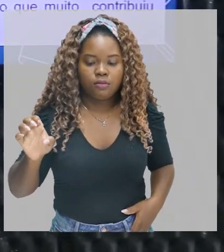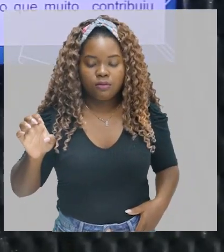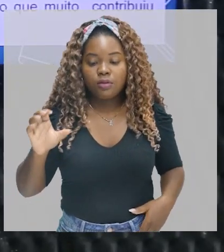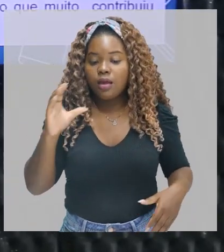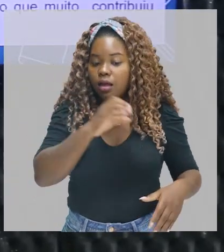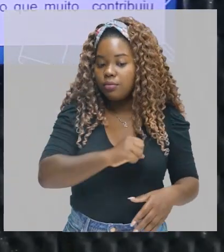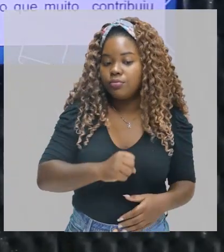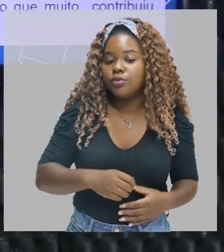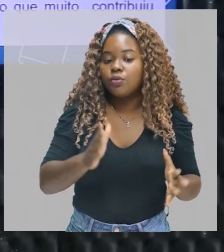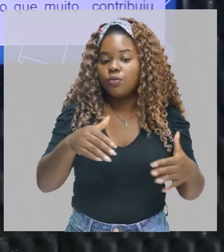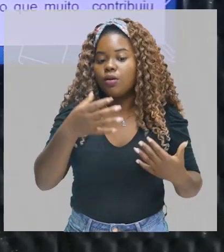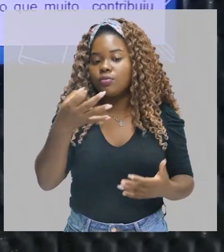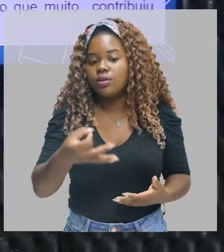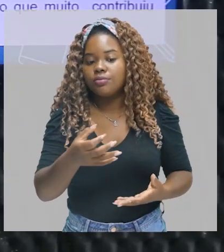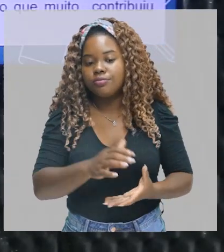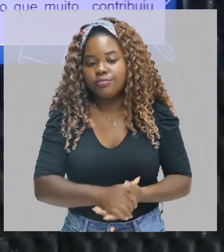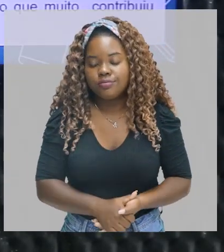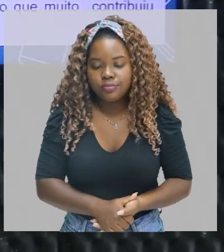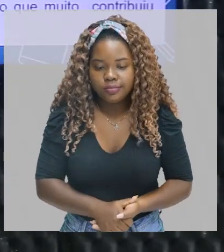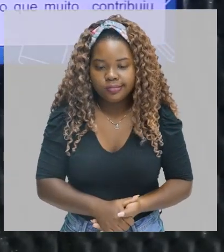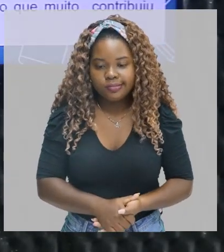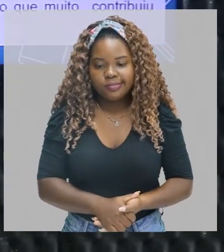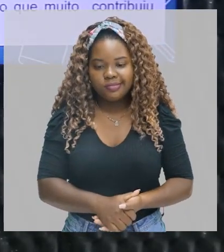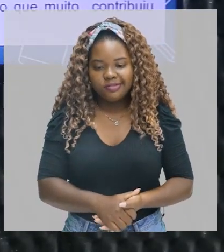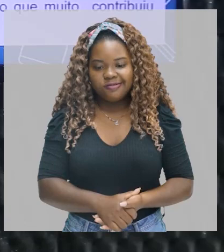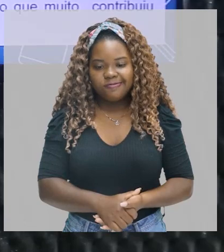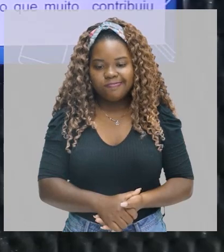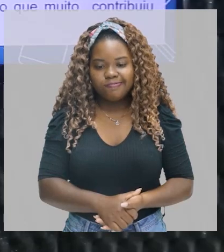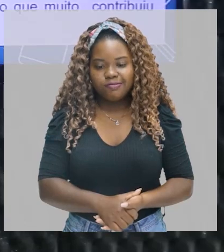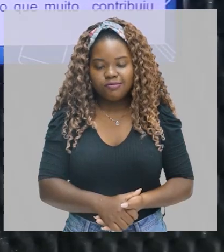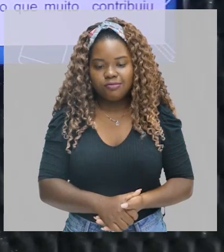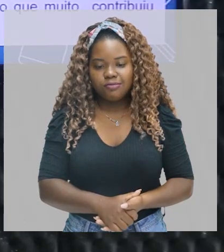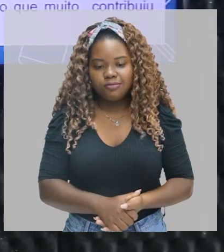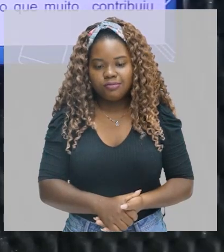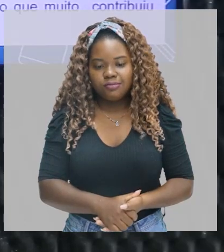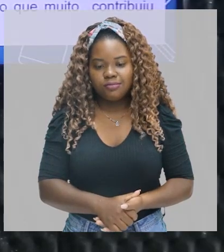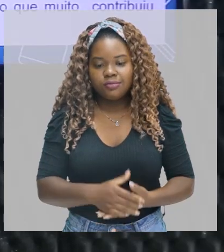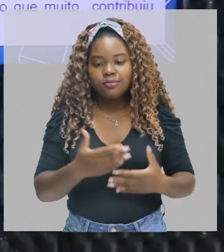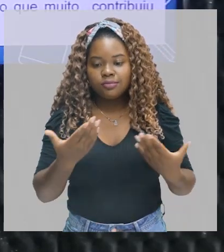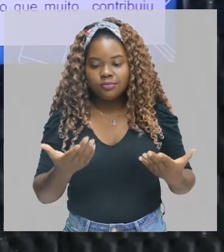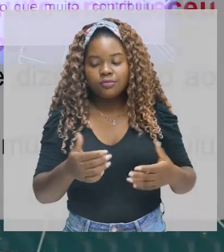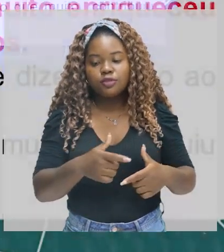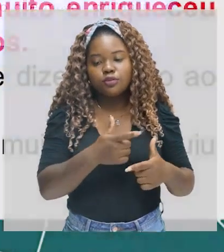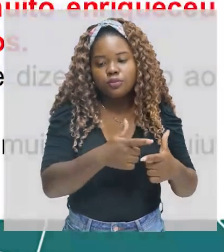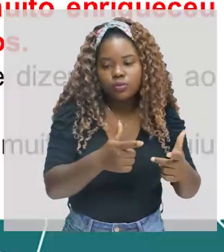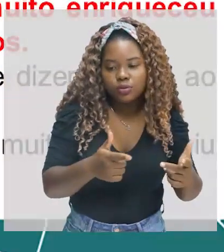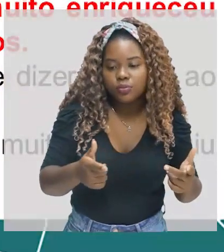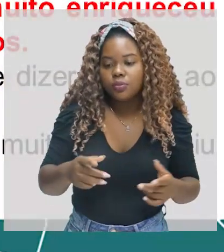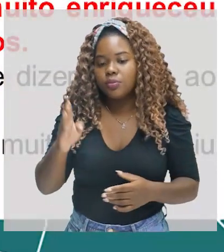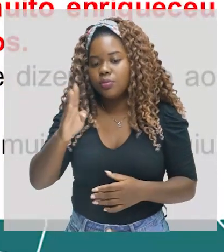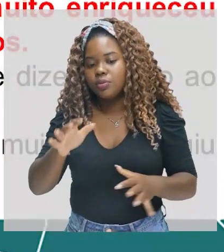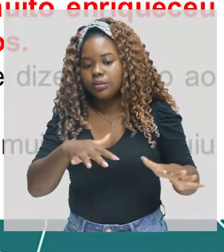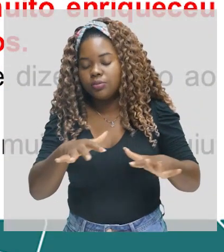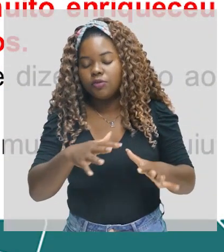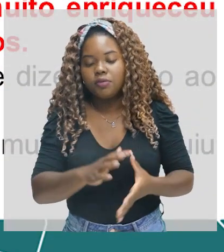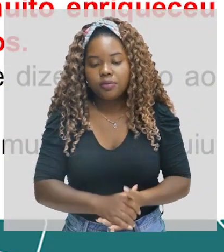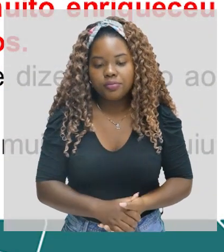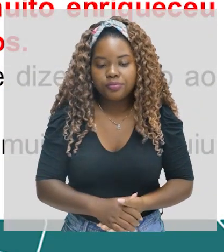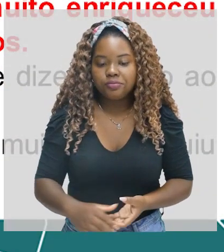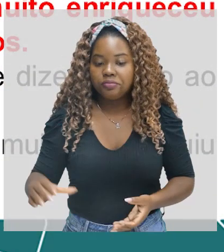Rapidinho. Então, a gente quer só a consequência no Brasil, esse movimento aqui para nós.